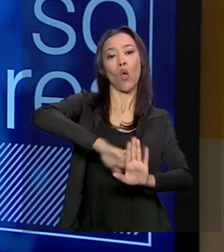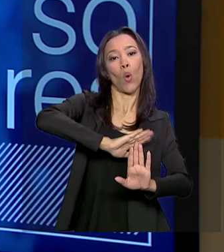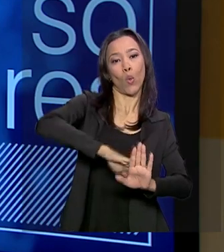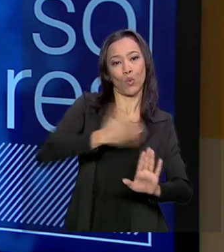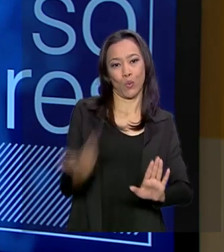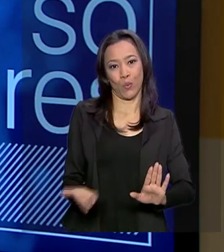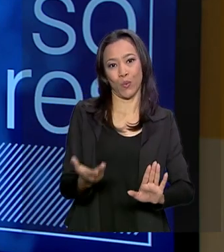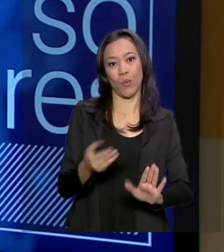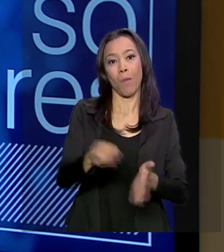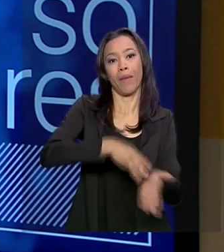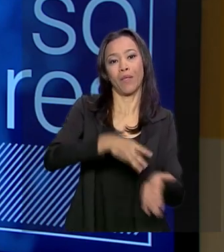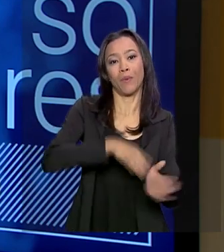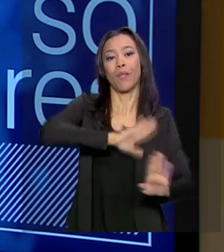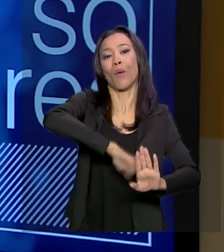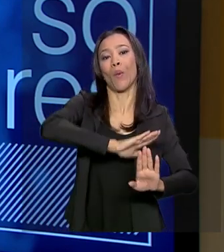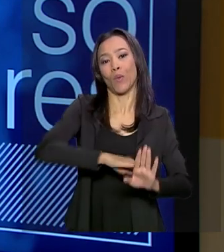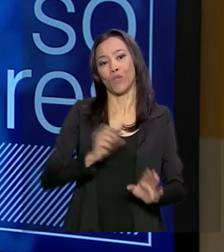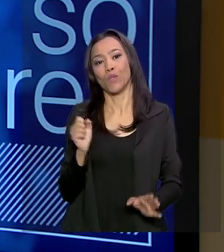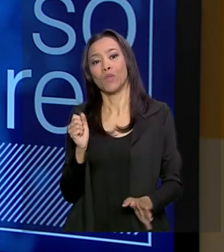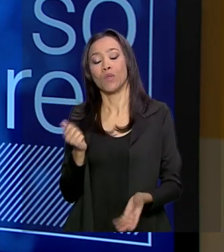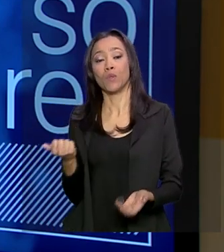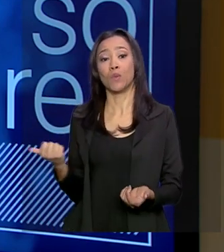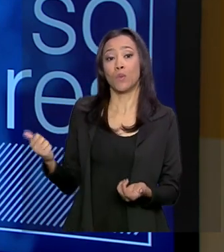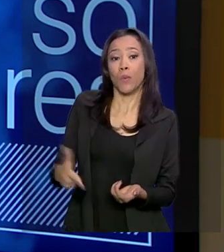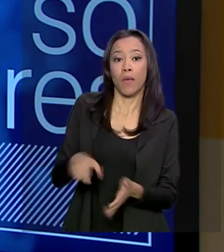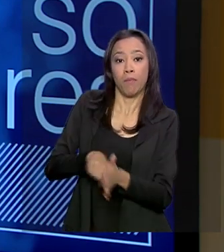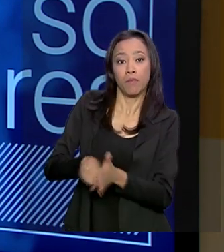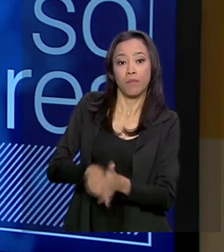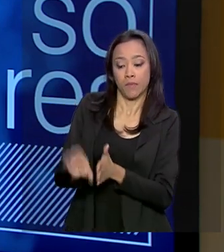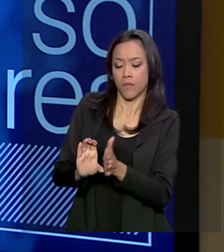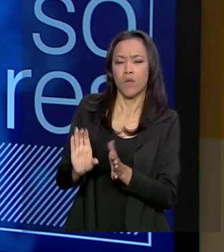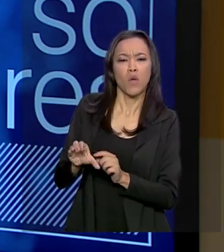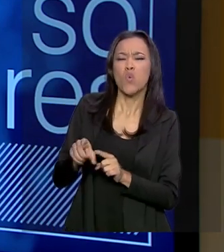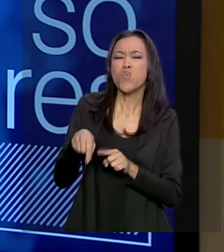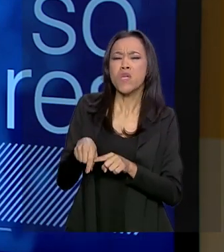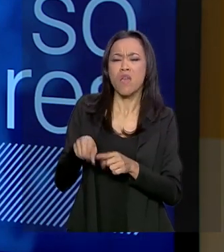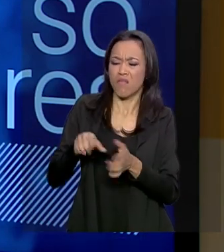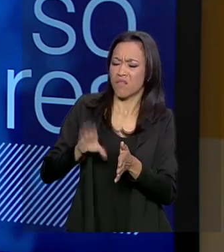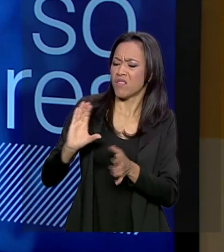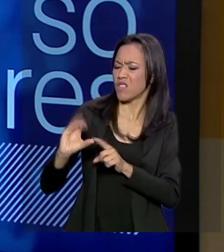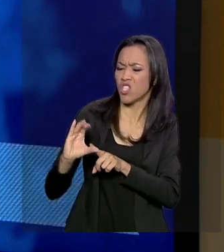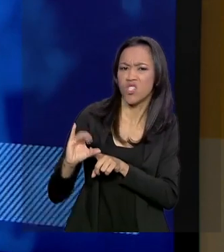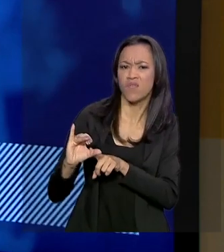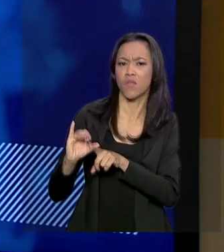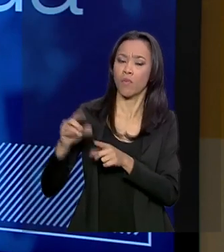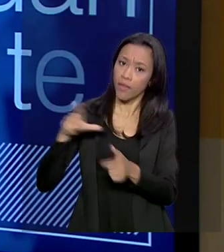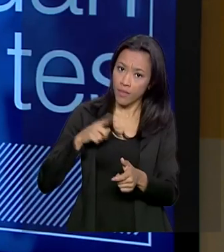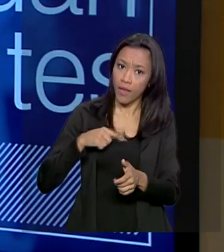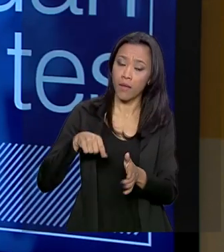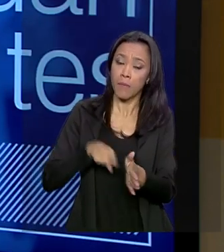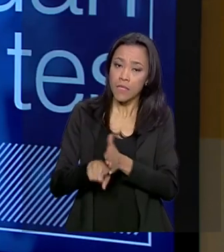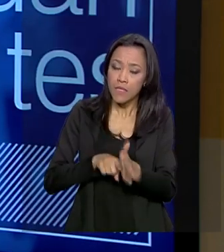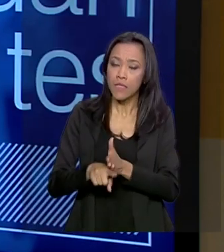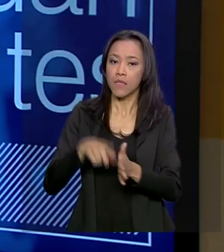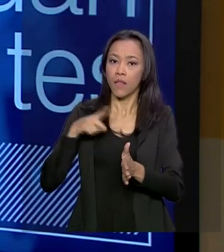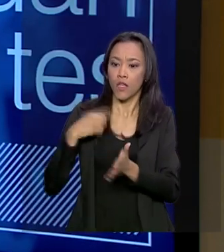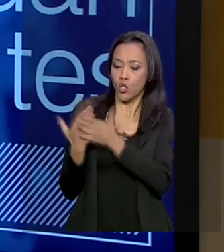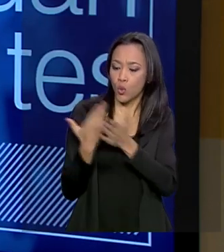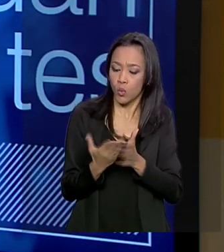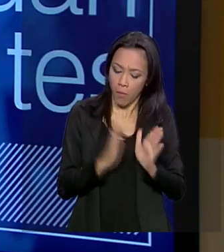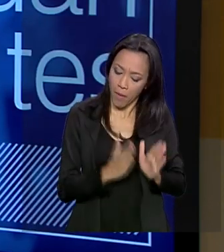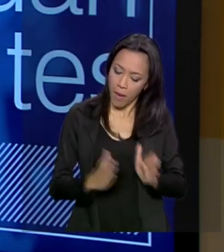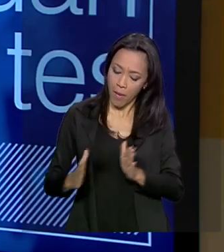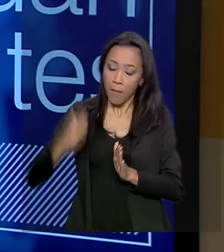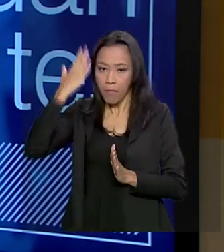do que científico. O é o método científico? Existem conceitos, estudos e evidências que comprovam que ele